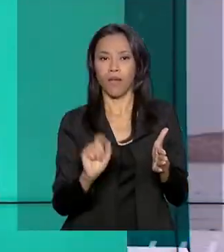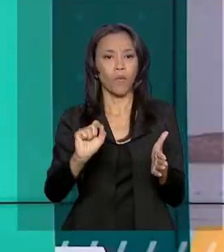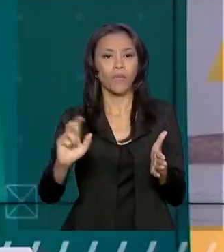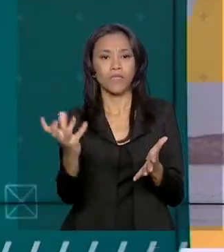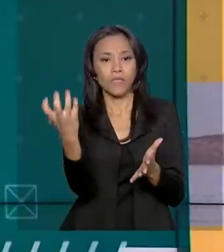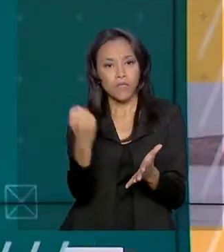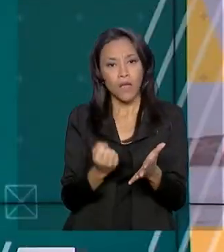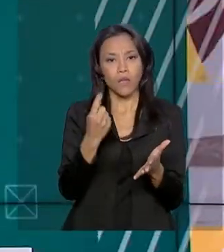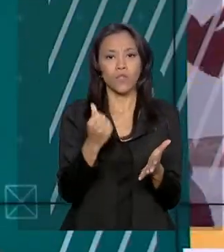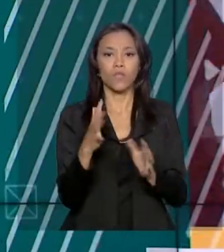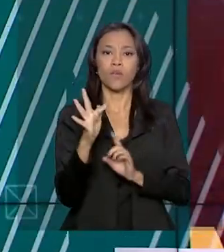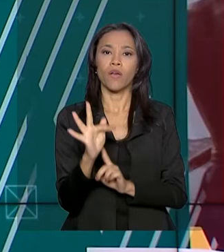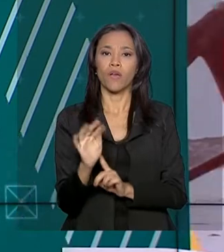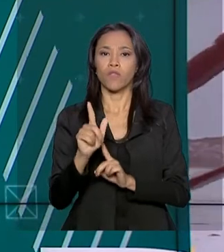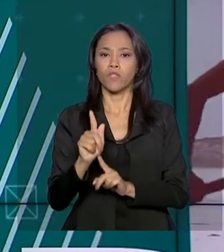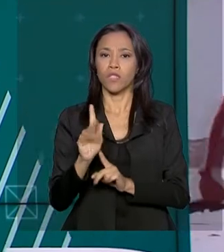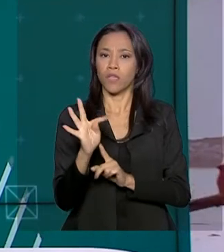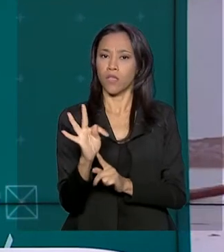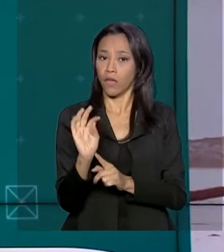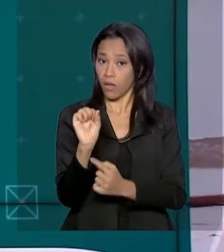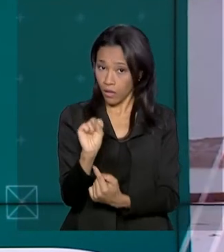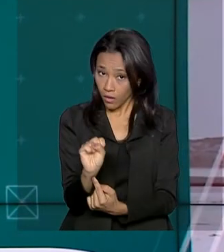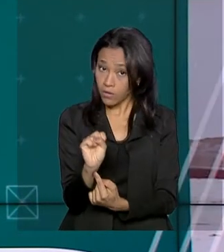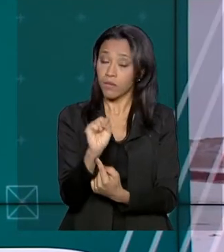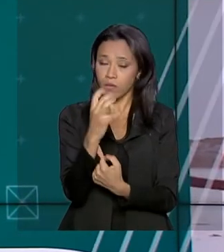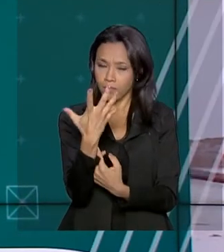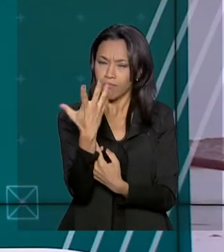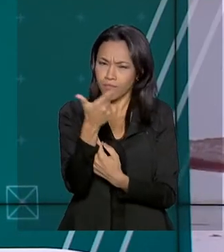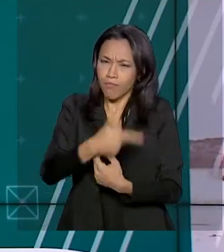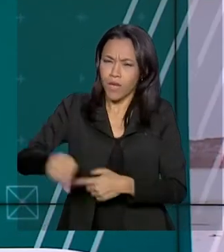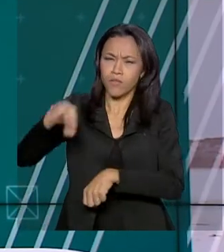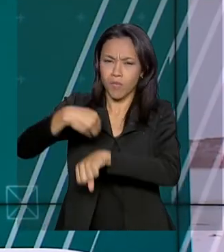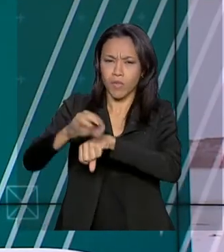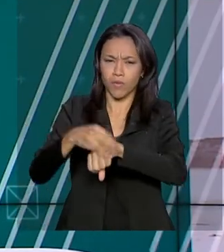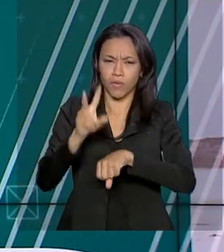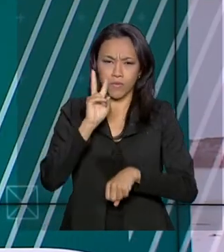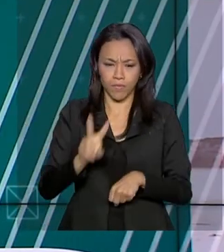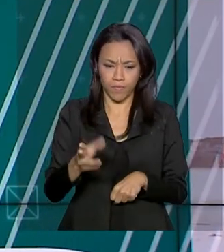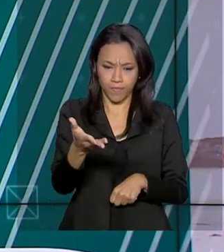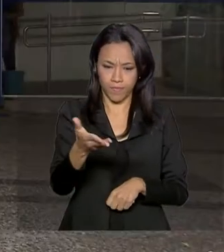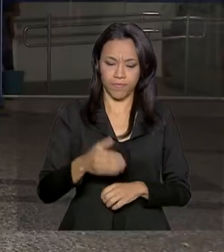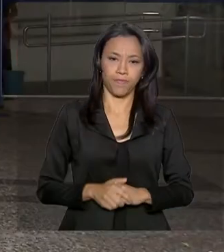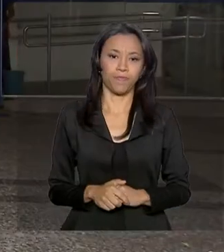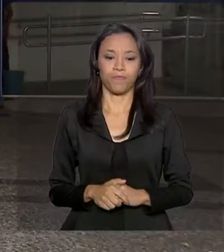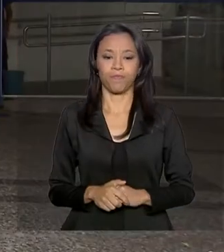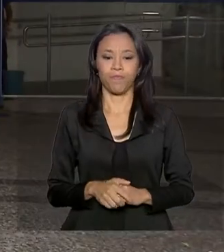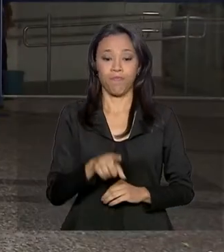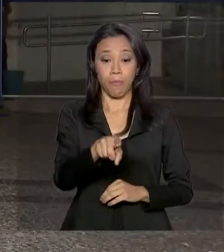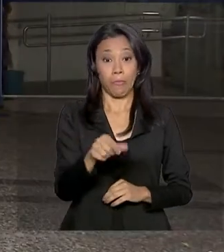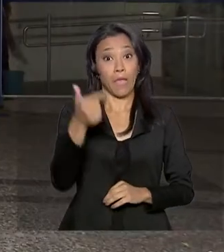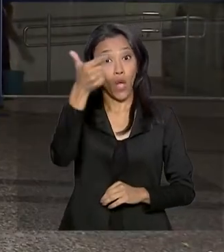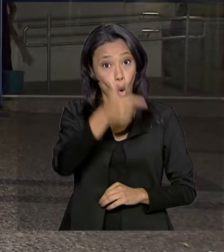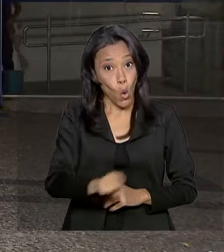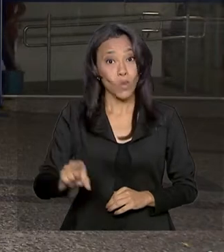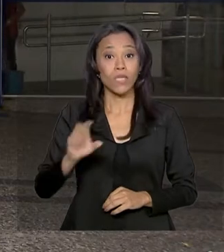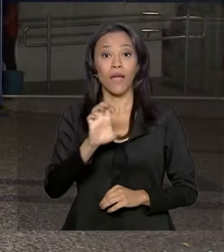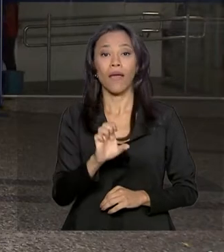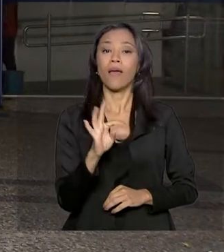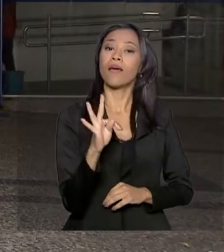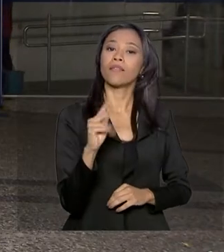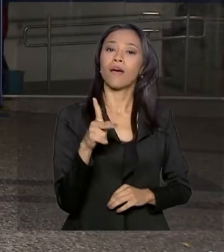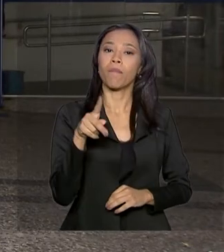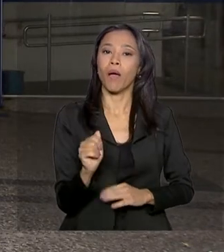Vamos ao Rio de Janeiro saber mais informações com o repórter Marcelo Castilho. Essa é mais uma etapa da liberação do